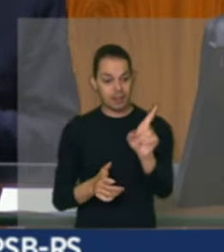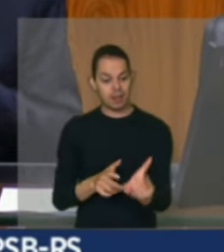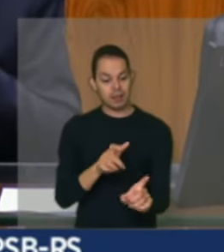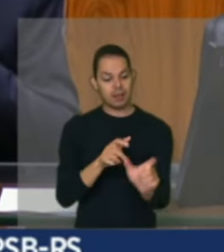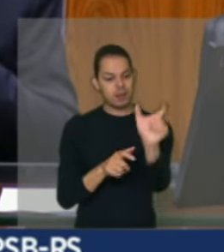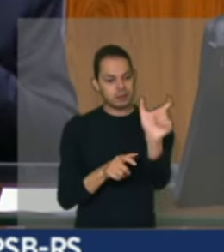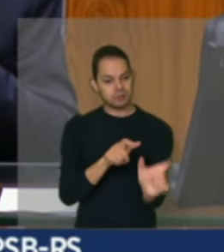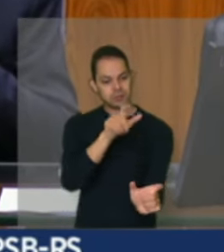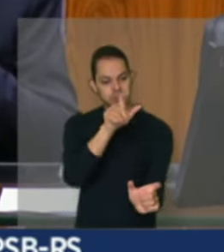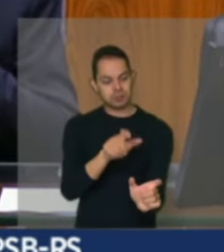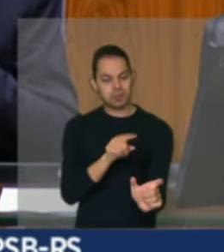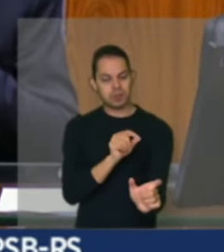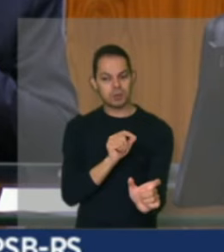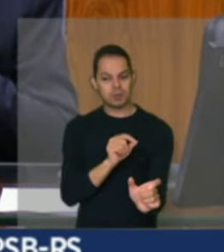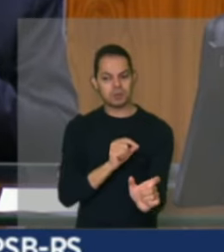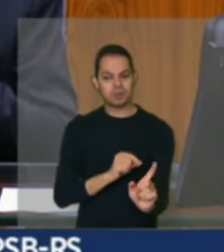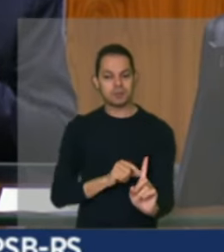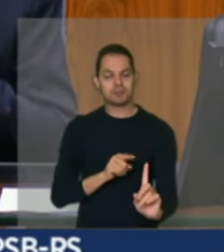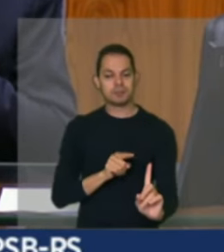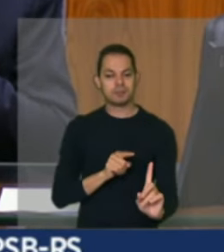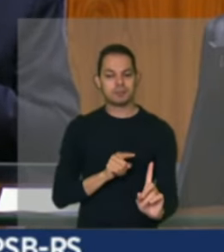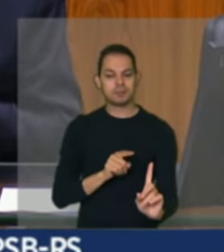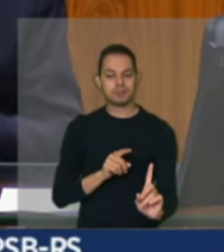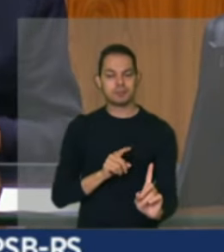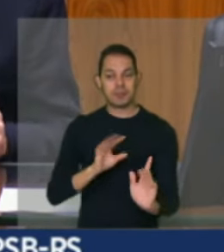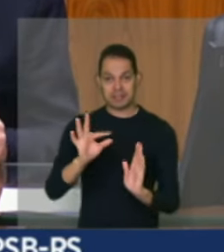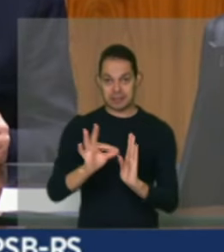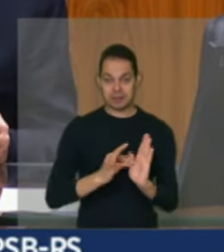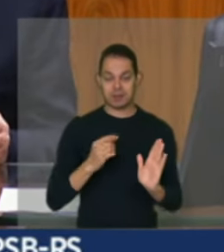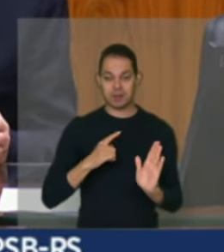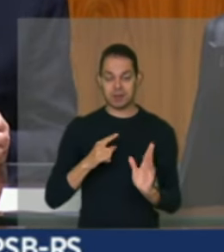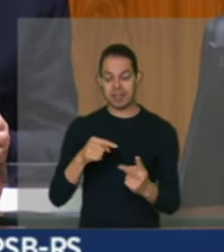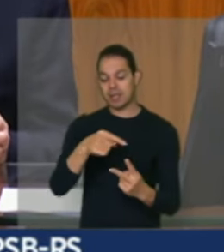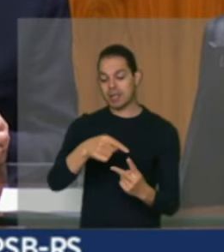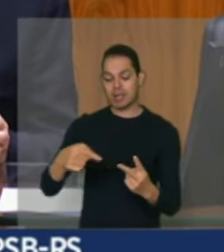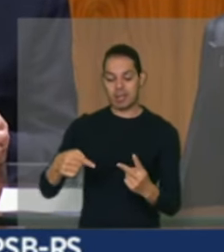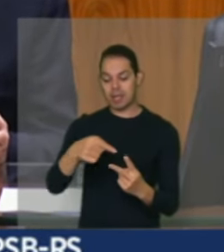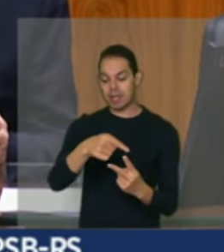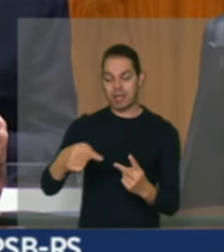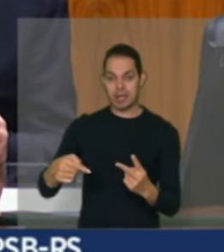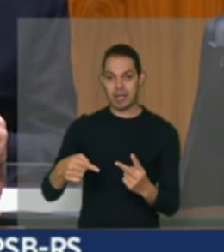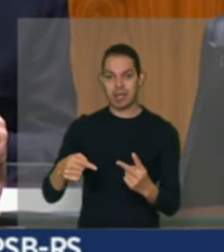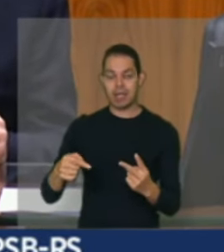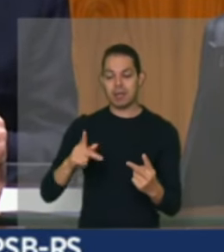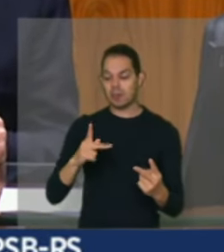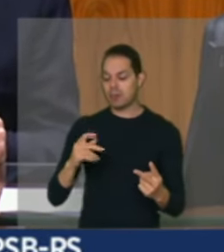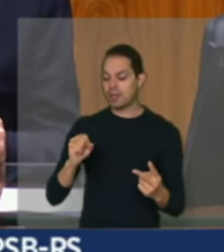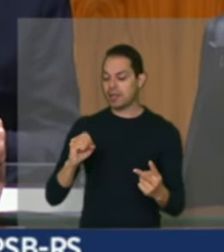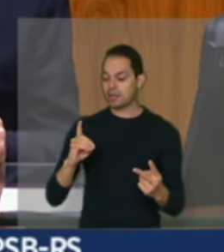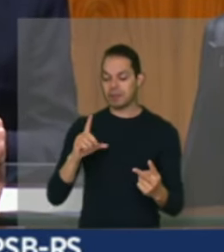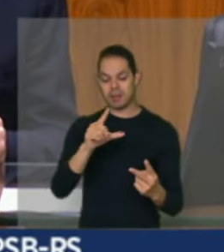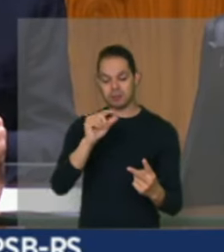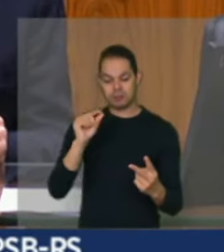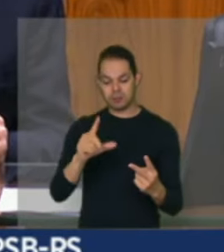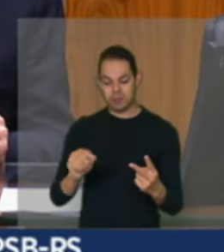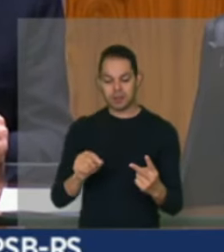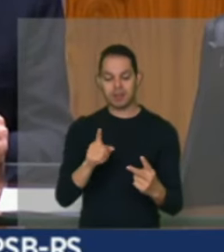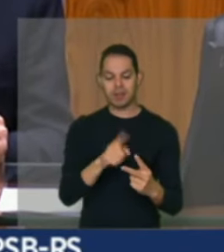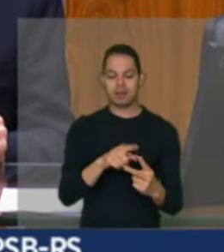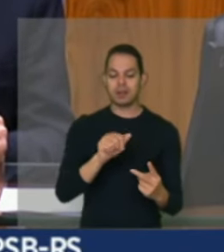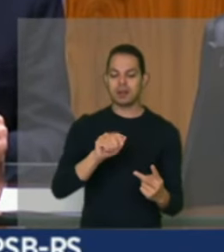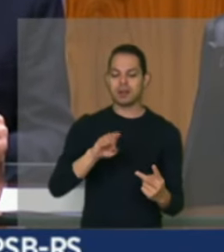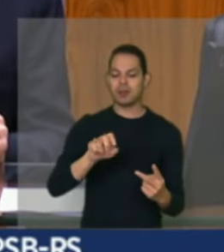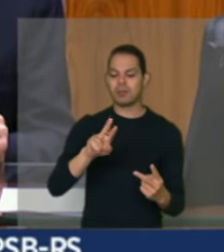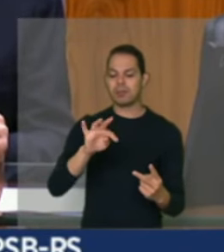falar aqui, lembrando que as duas primeiras manifestações foram indicações do PSB, tanto do Alberto como do Alun,